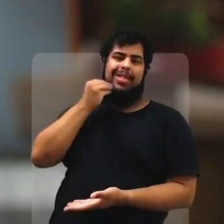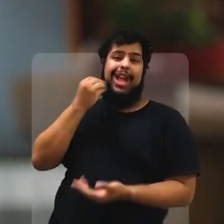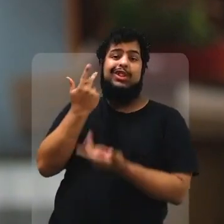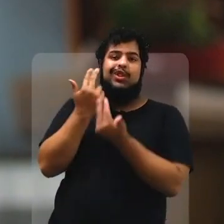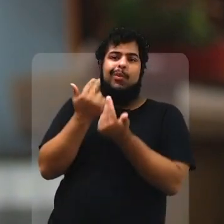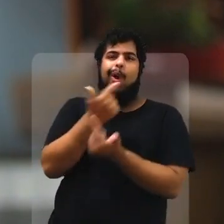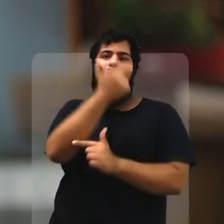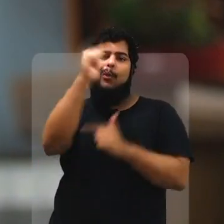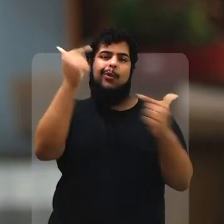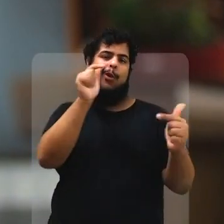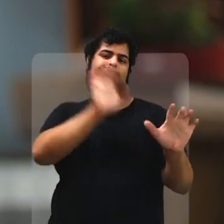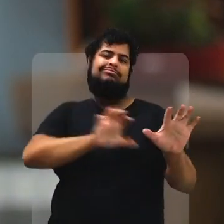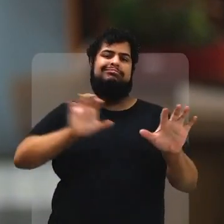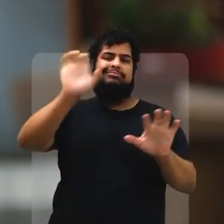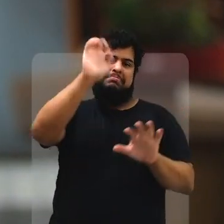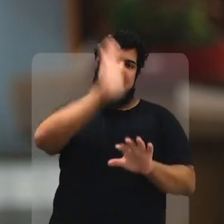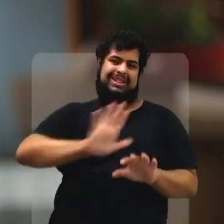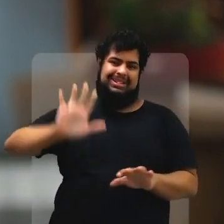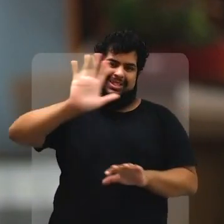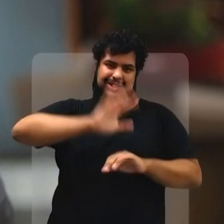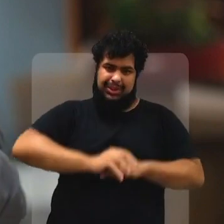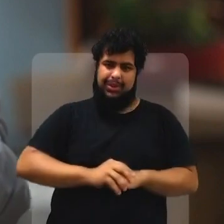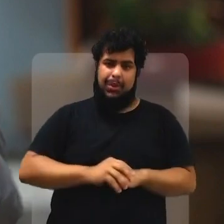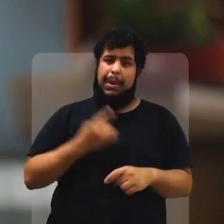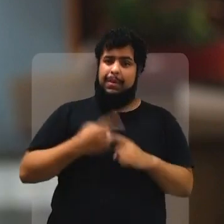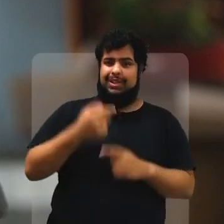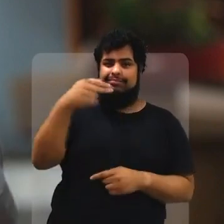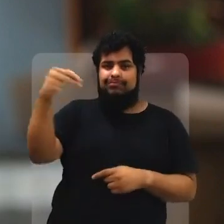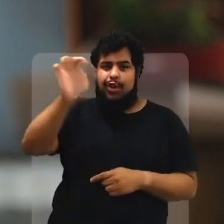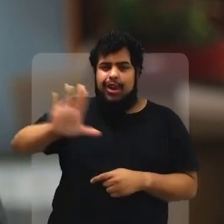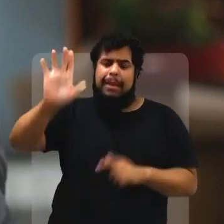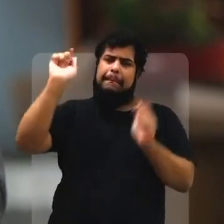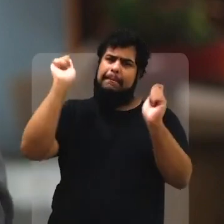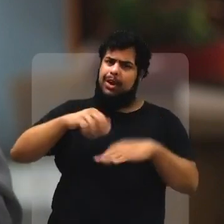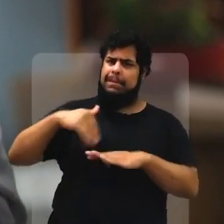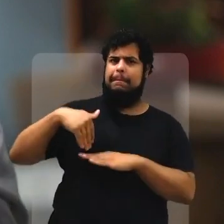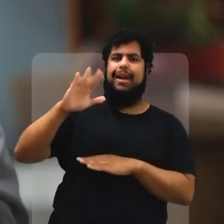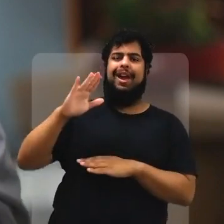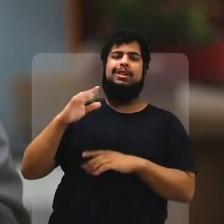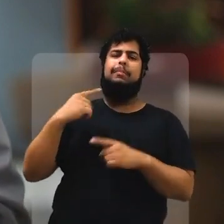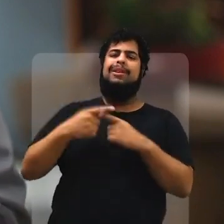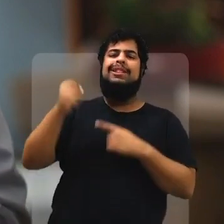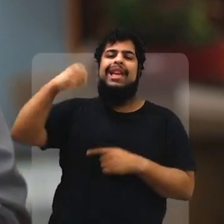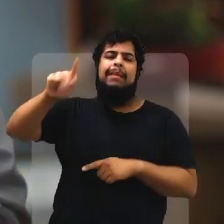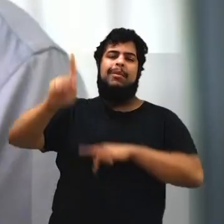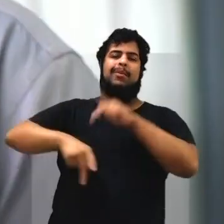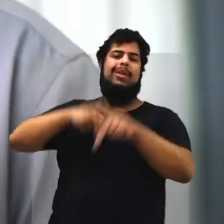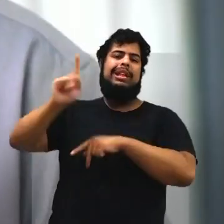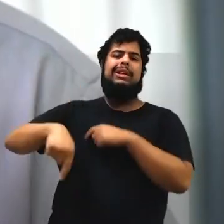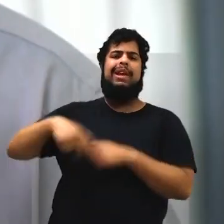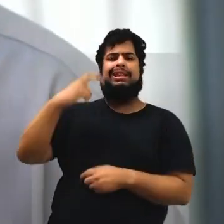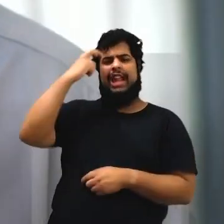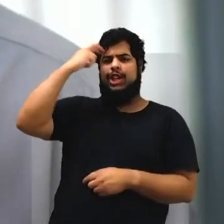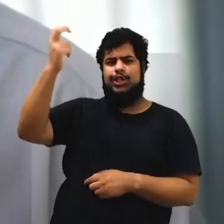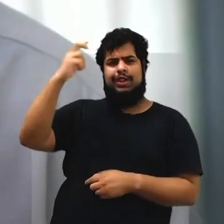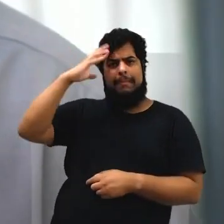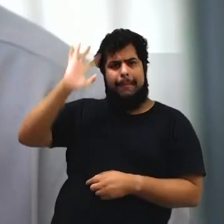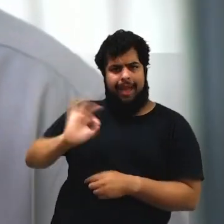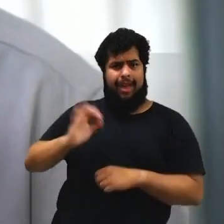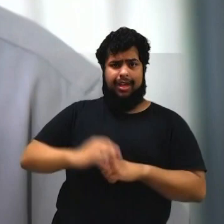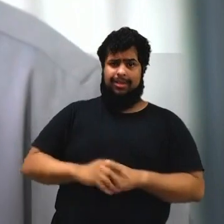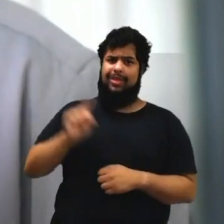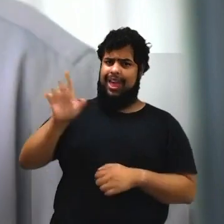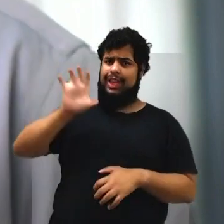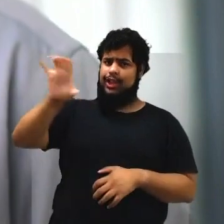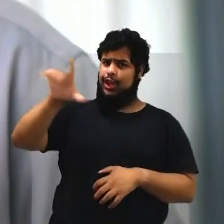alguém que olhasse para o Nordeste e com o carinho, com o olhar, que se olha para a totalidade do território brasileiro. E eu acho que o Nordeste pode